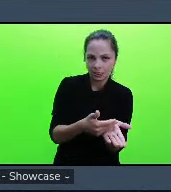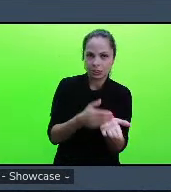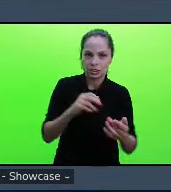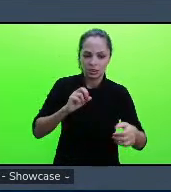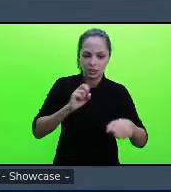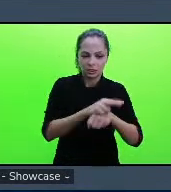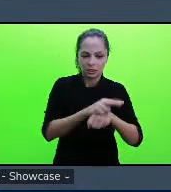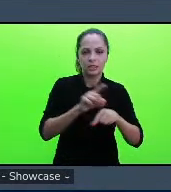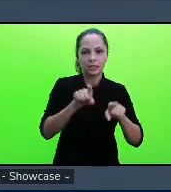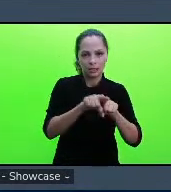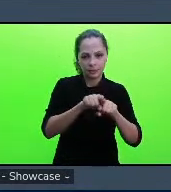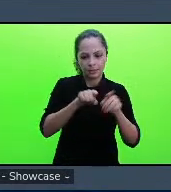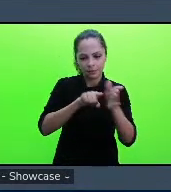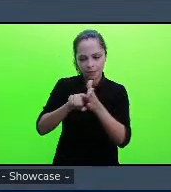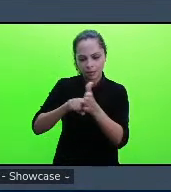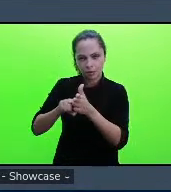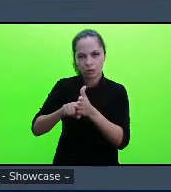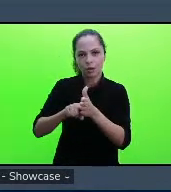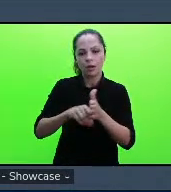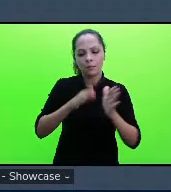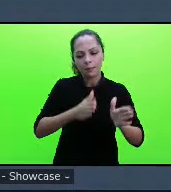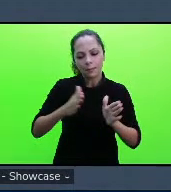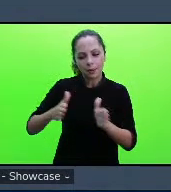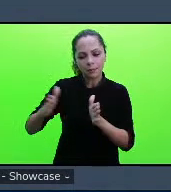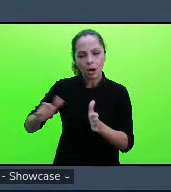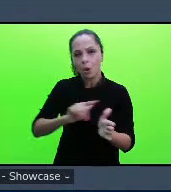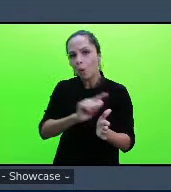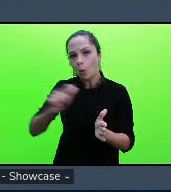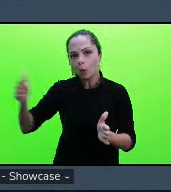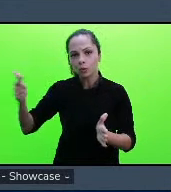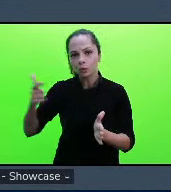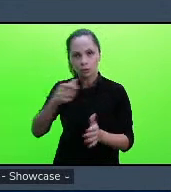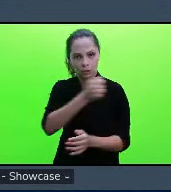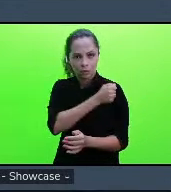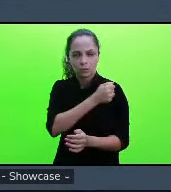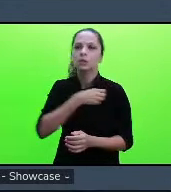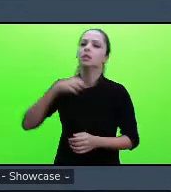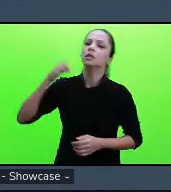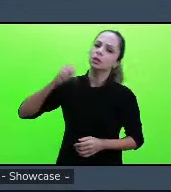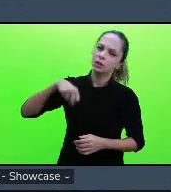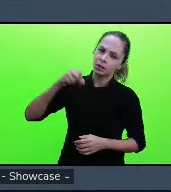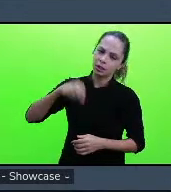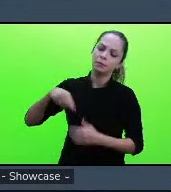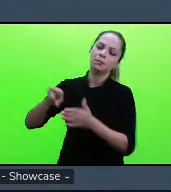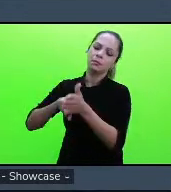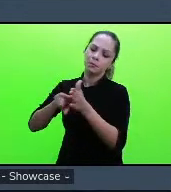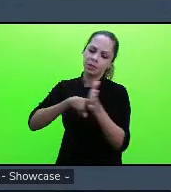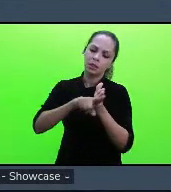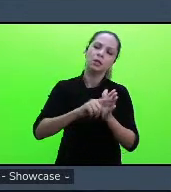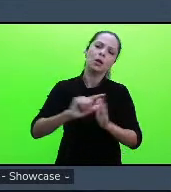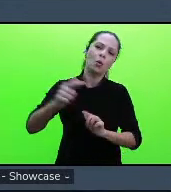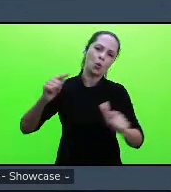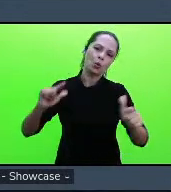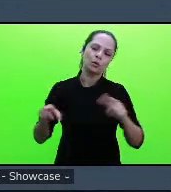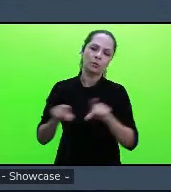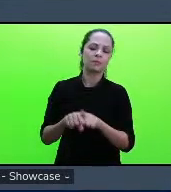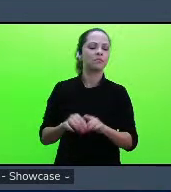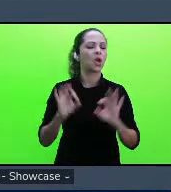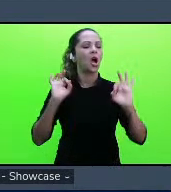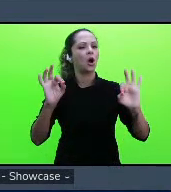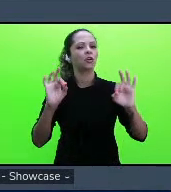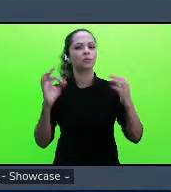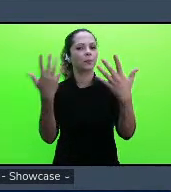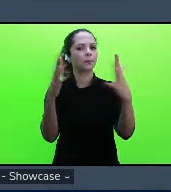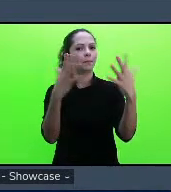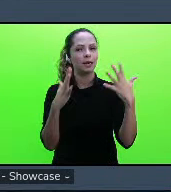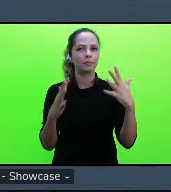outros sim sim a gente fez também com os outros ah certo ótimo parabéns viu muito bacana